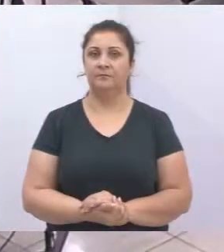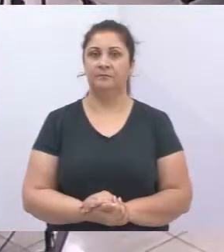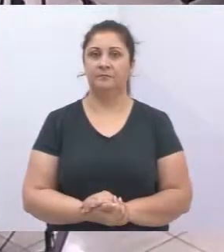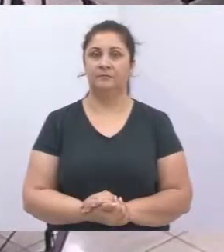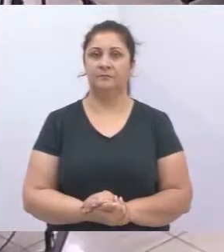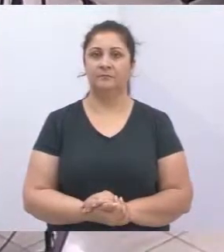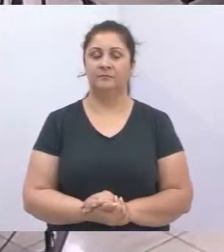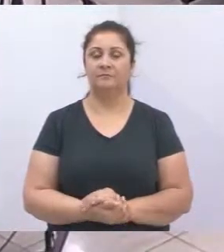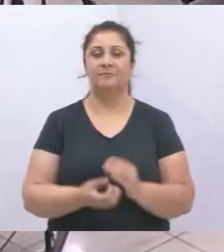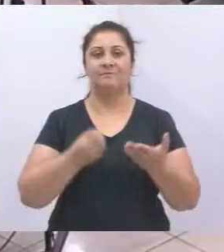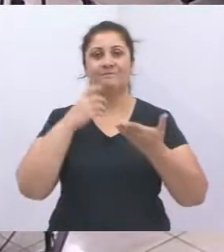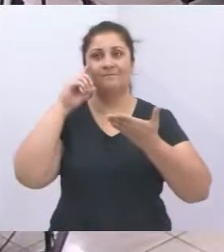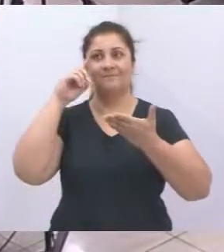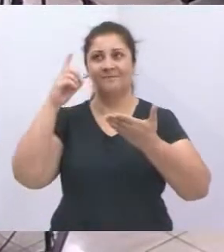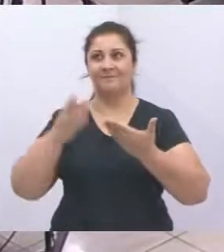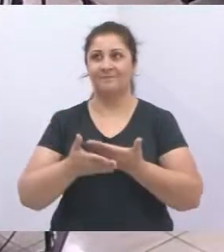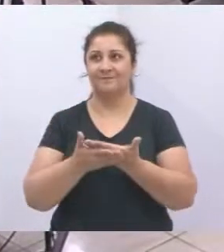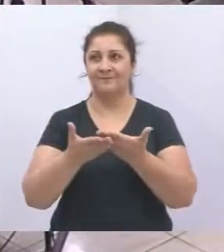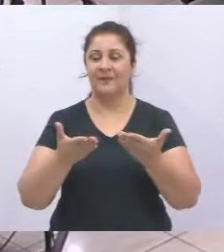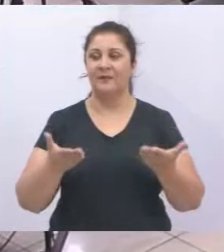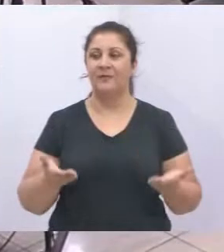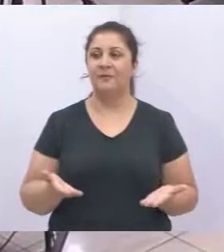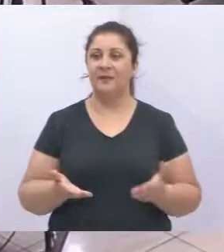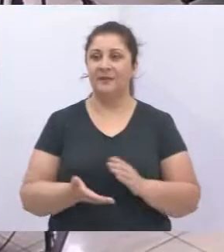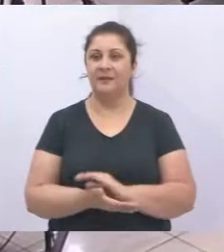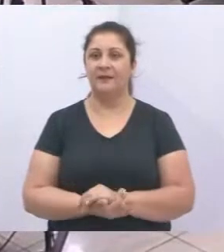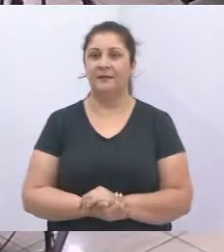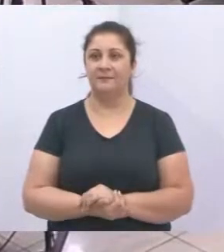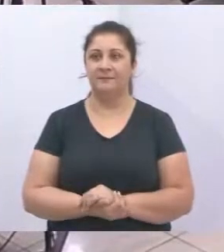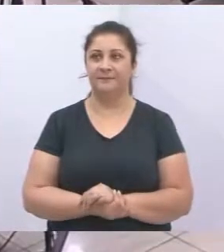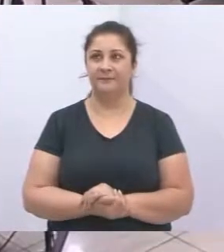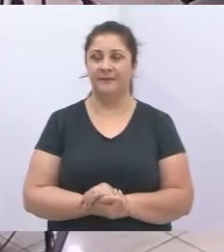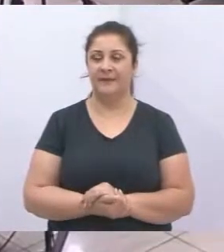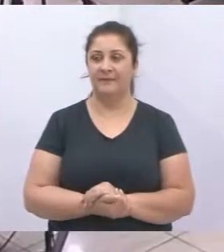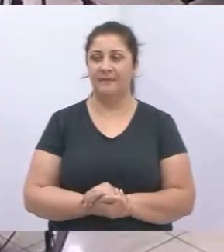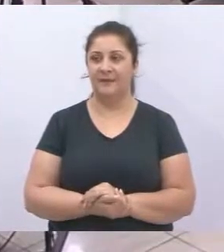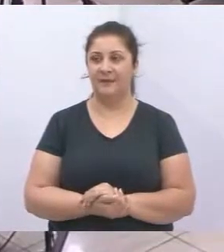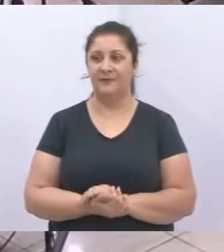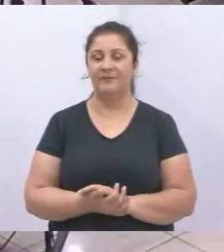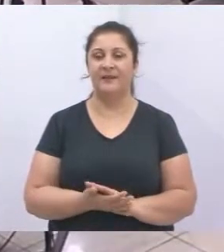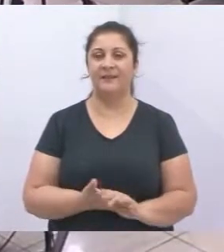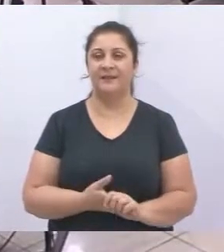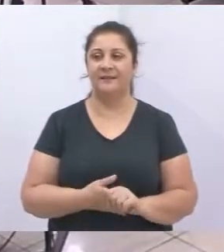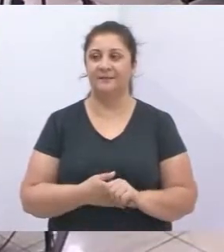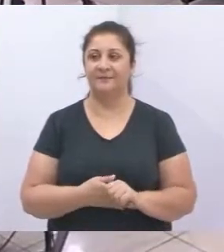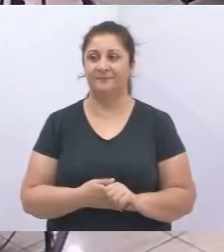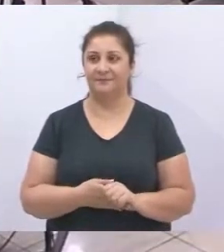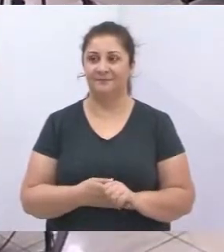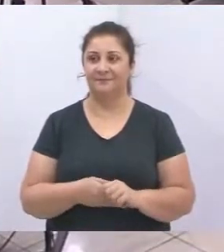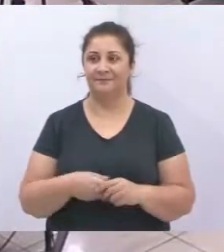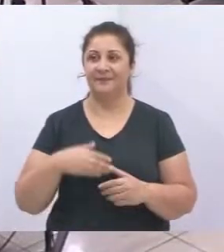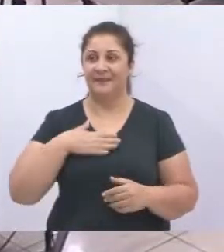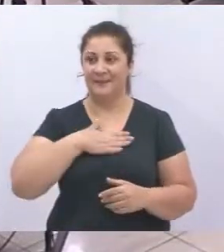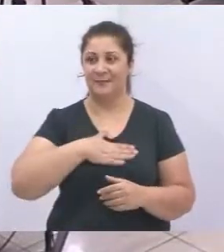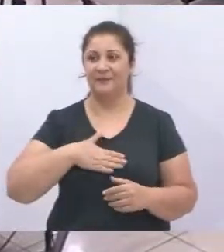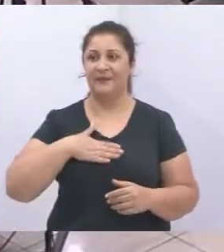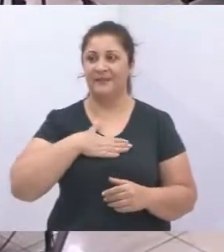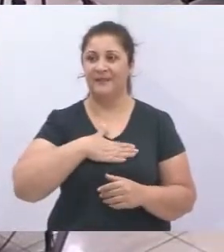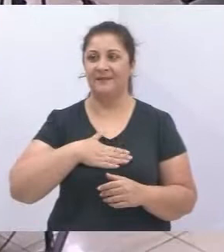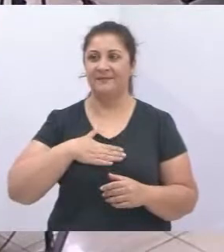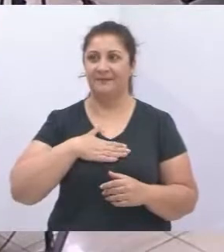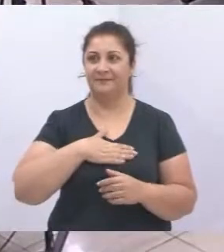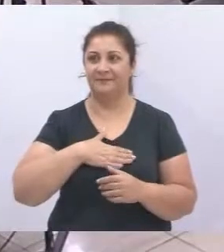Bom dia a todos. É um prazer, é uma honra estar aqui nessa Casa Legislativa, nessa manhã, para